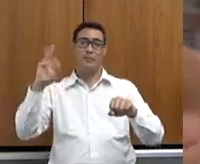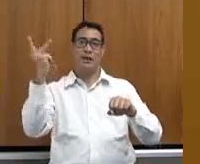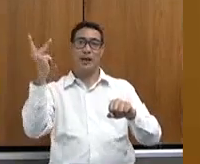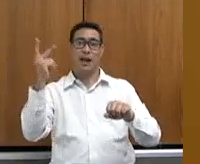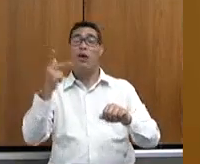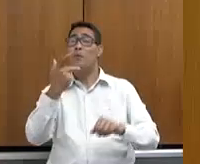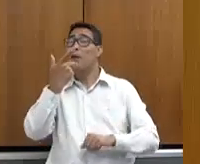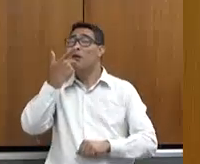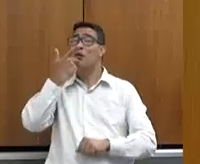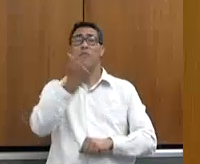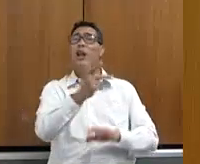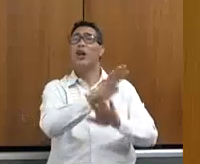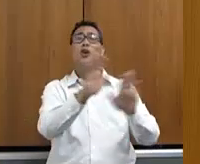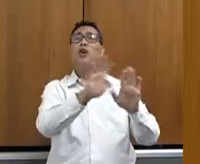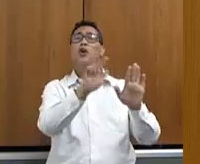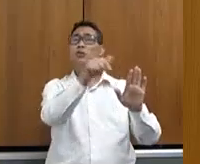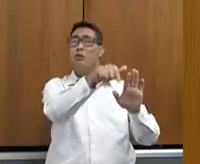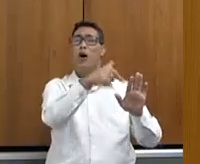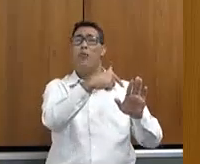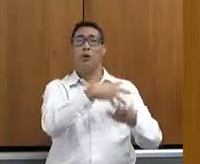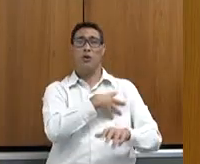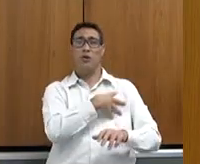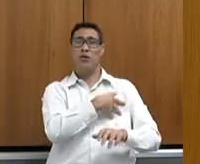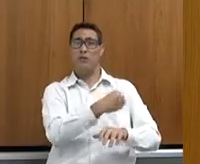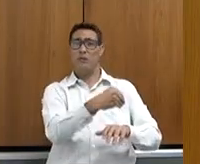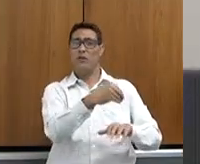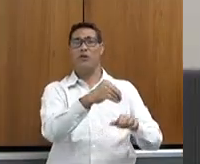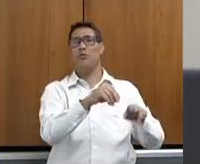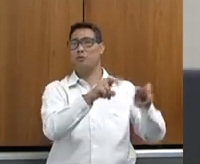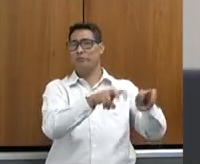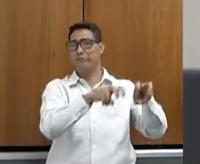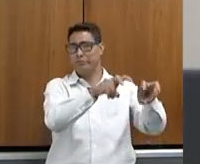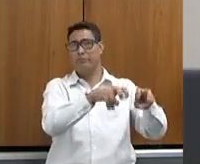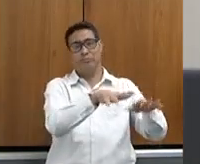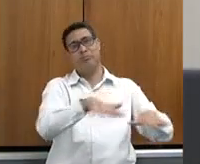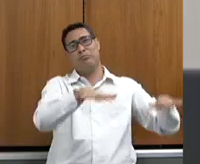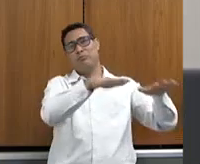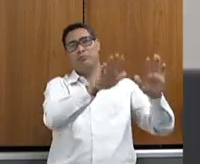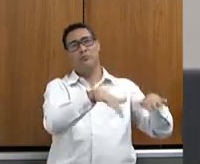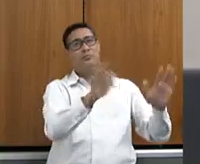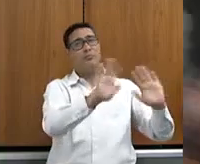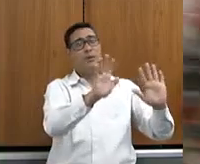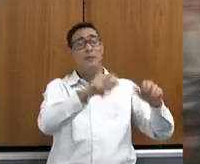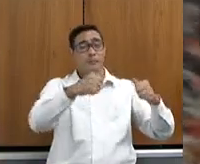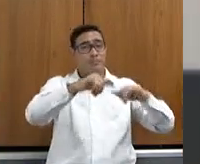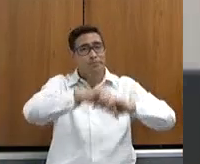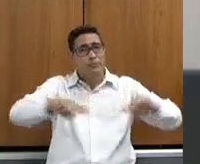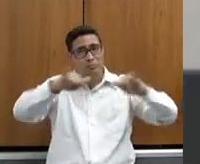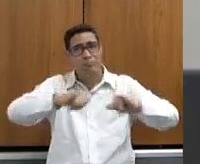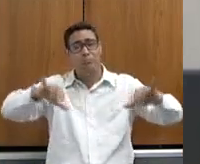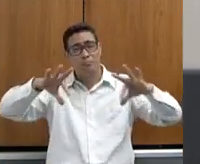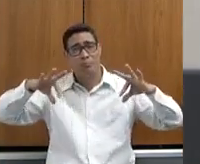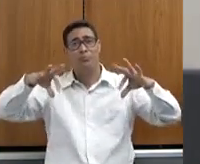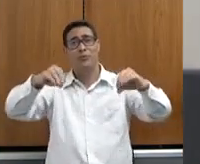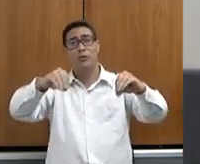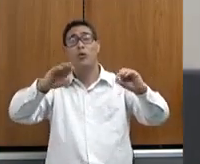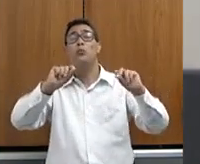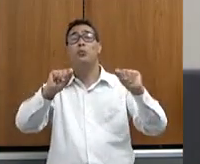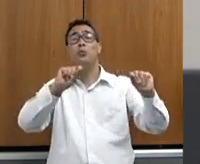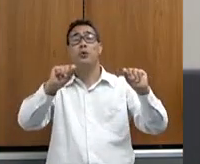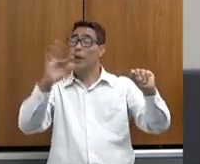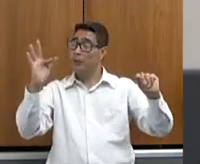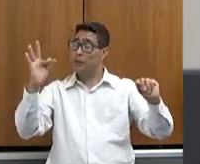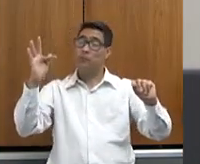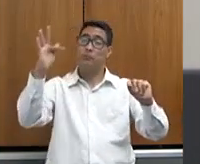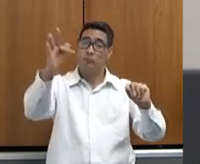agricultores da zona rural. Nós temos que enxergar que isso vai garantir formadores de opinião no futuro que